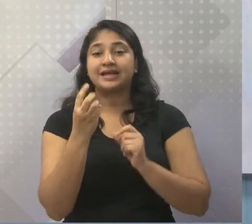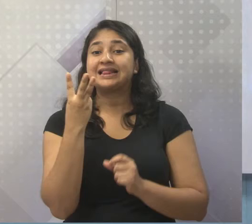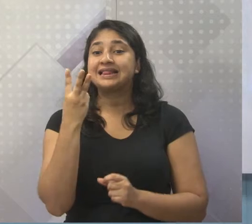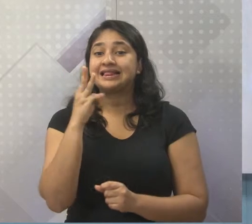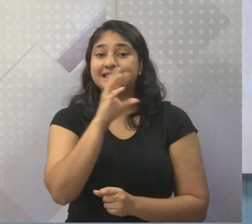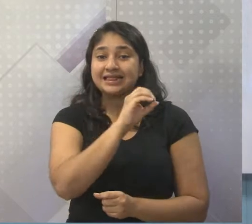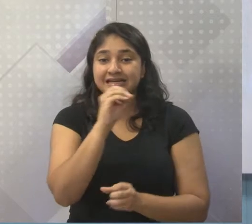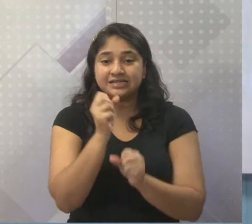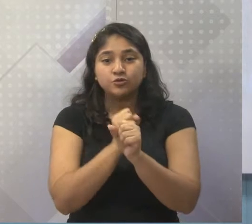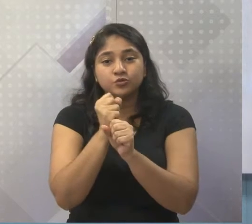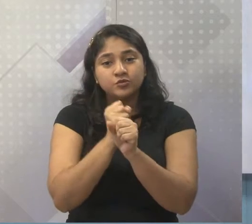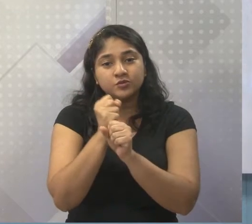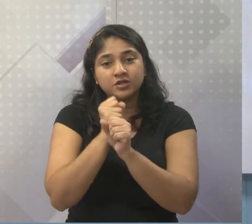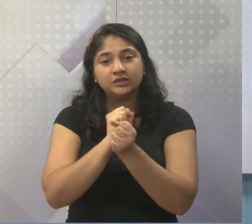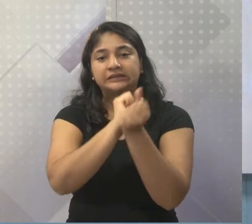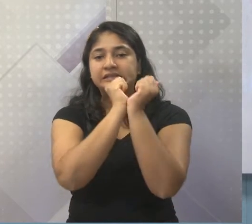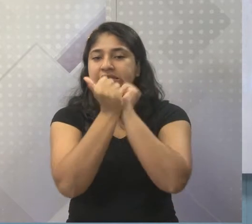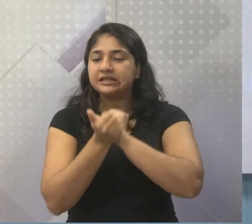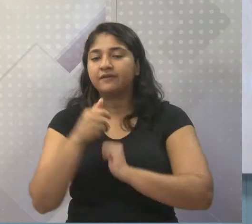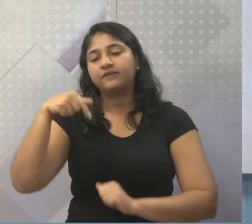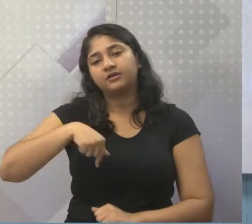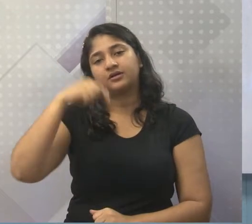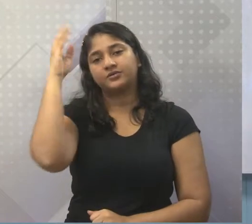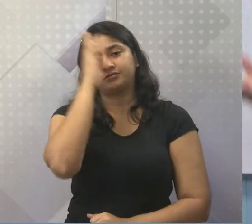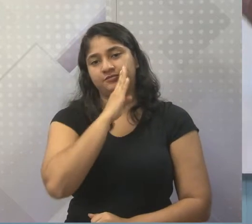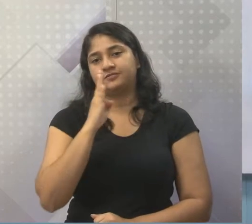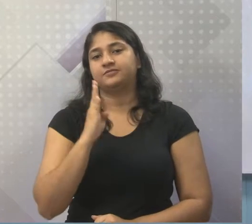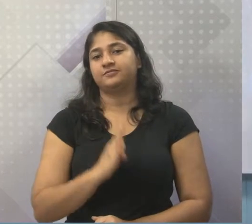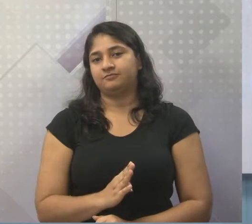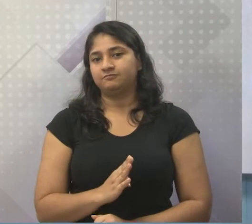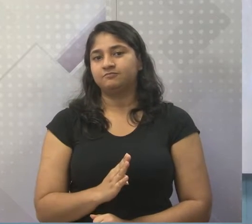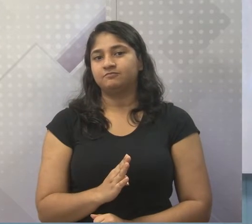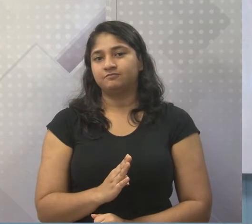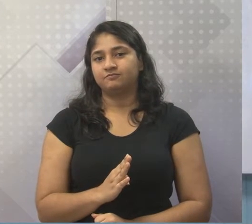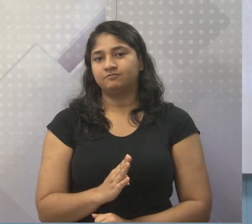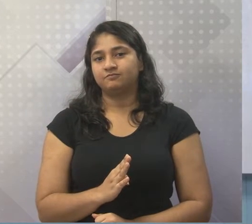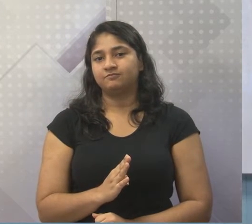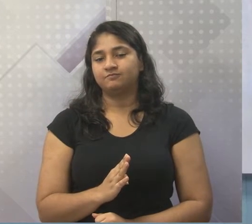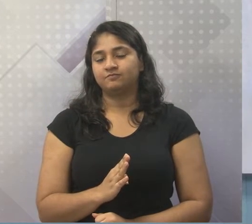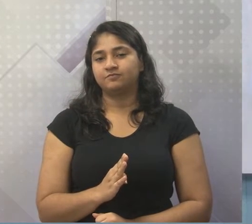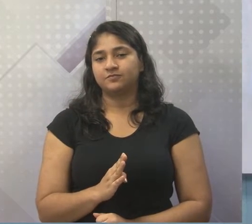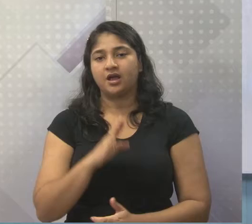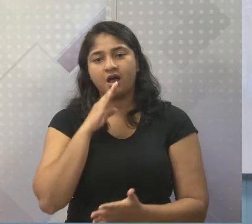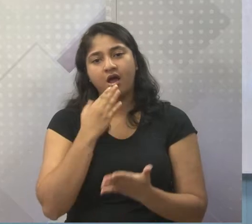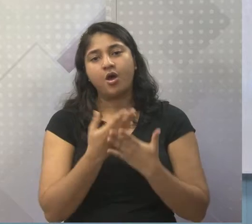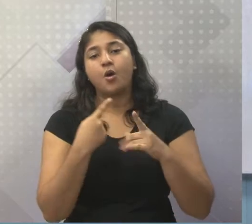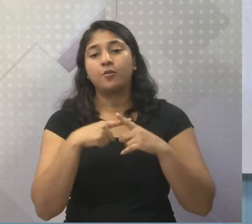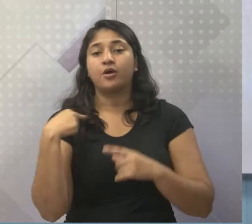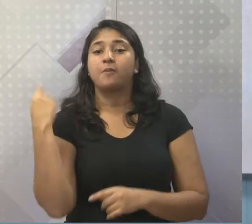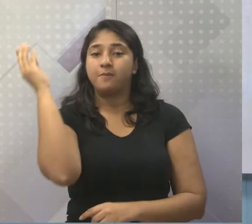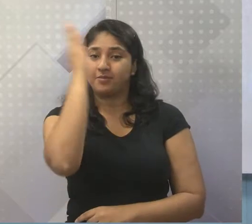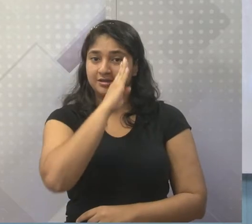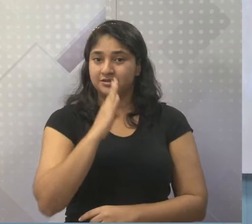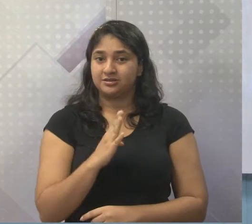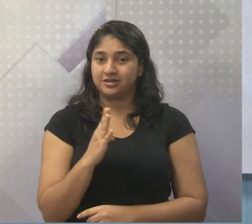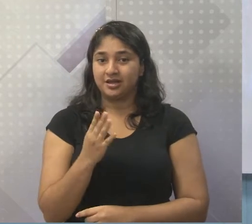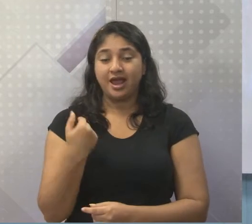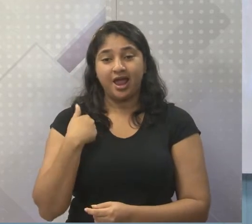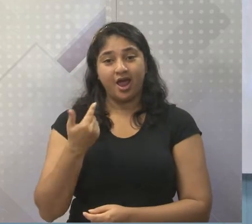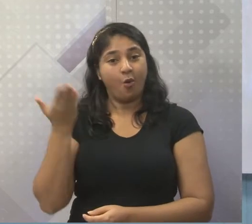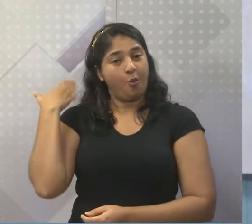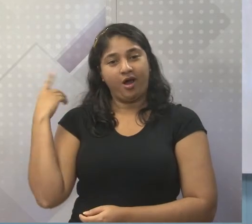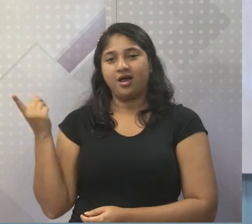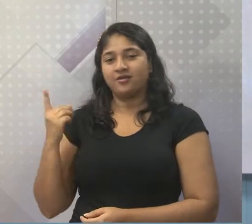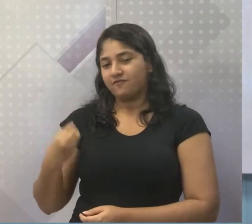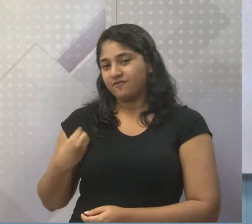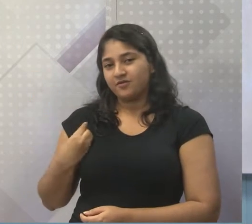anos de escravidão, gente, no Brasil. Brasil, como é que pode, nós brasileiros aqui, eu não era daquela época,